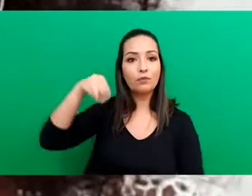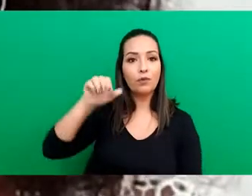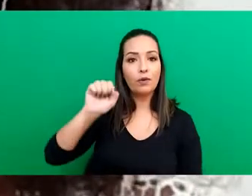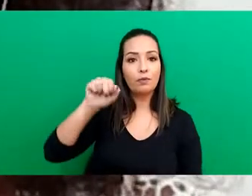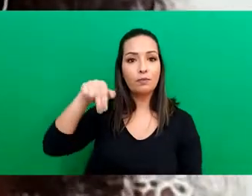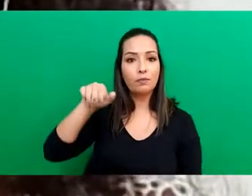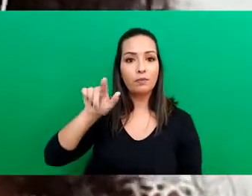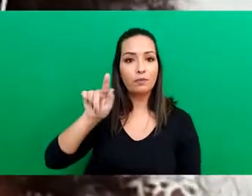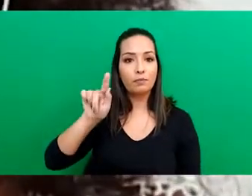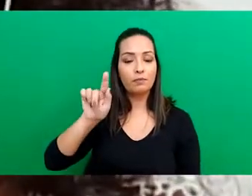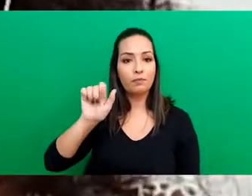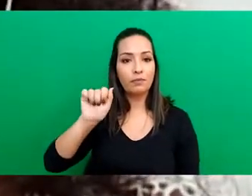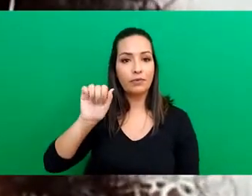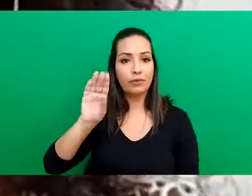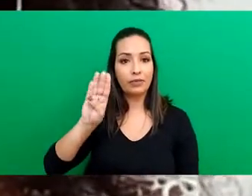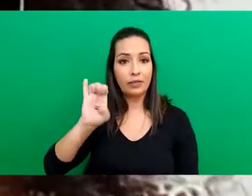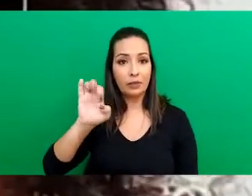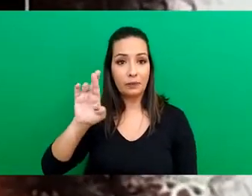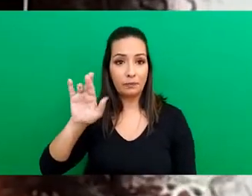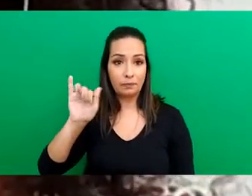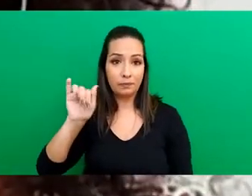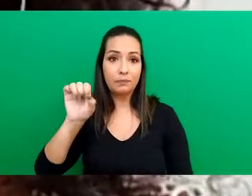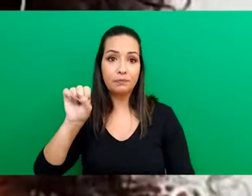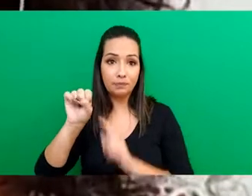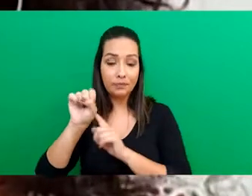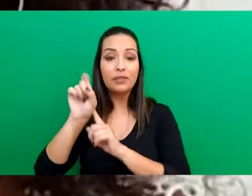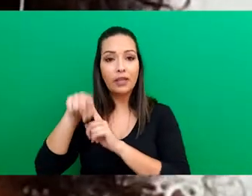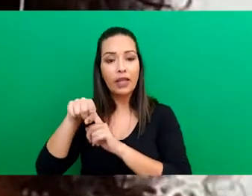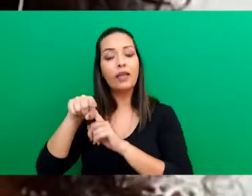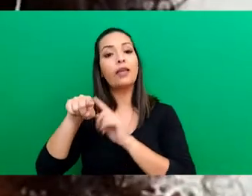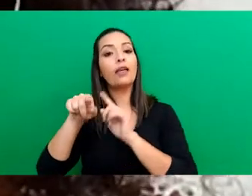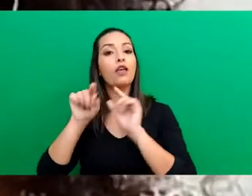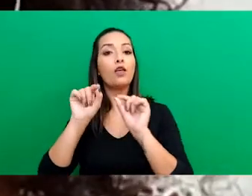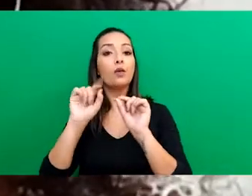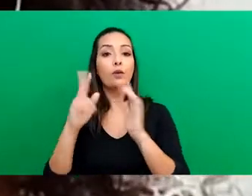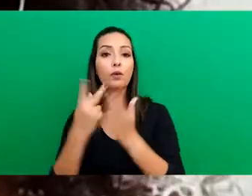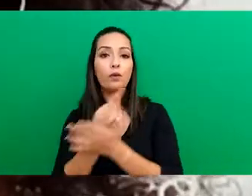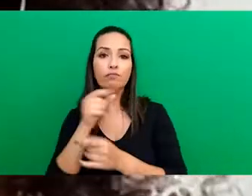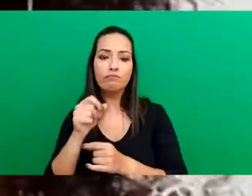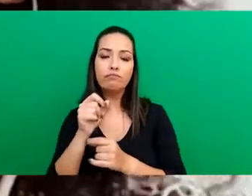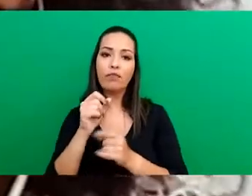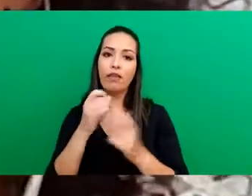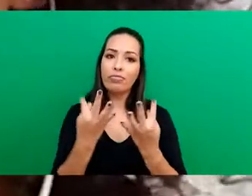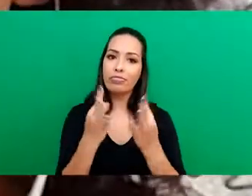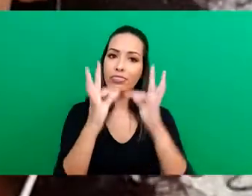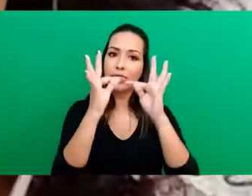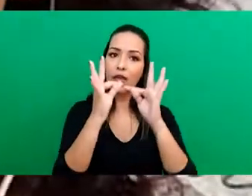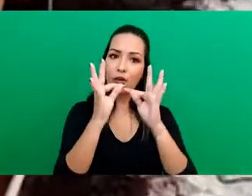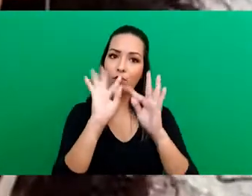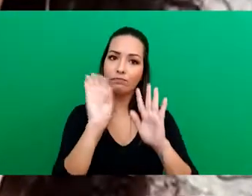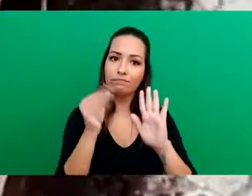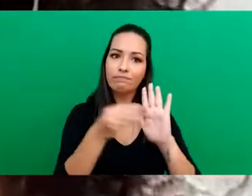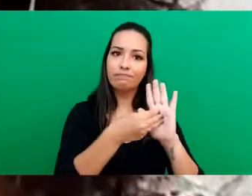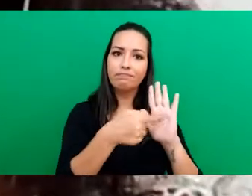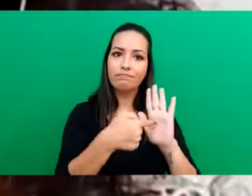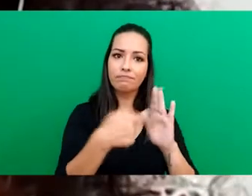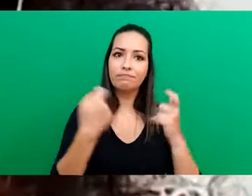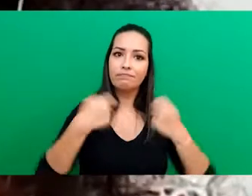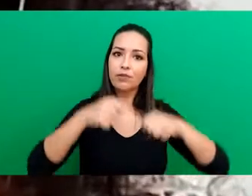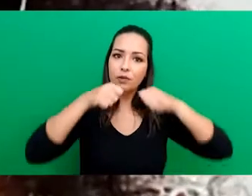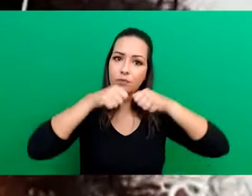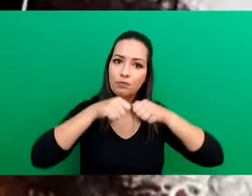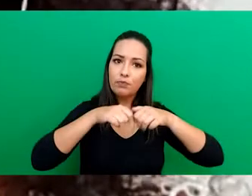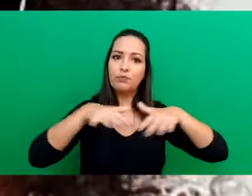estado de Sergipe, ele precisou adicionar algumas tecnologias para poder escoar os seus